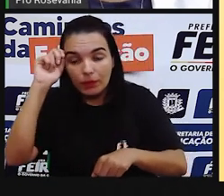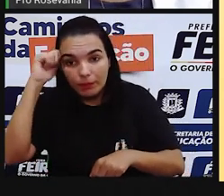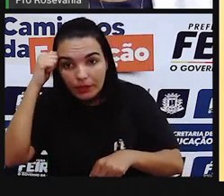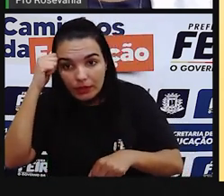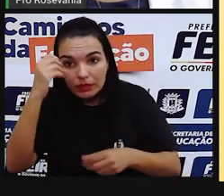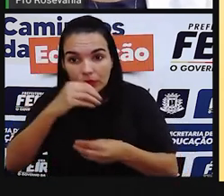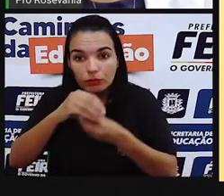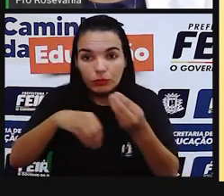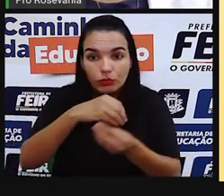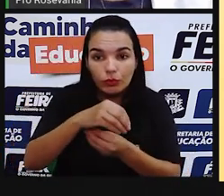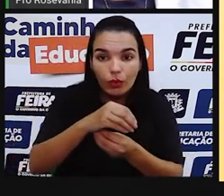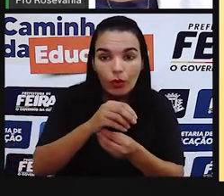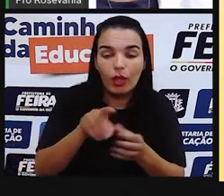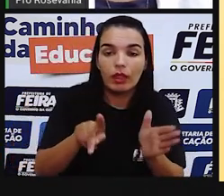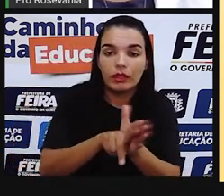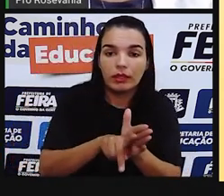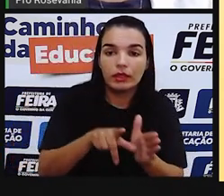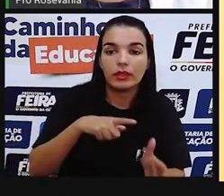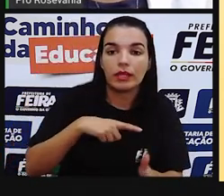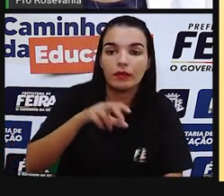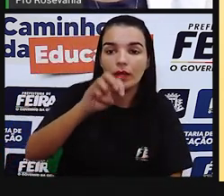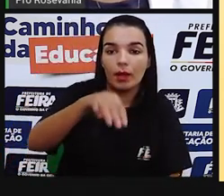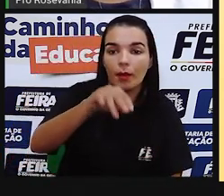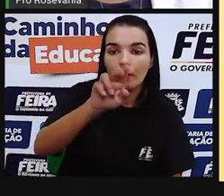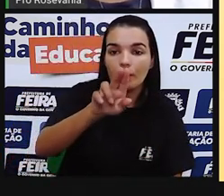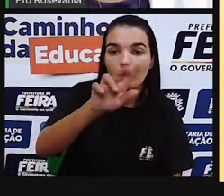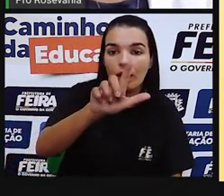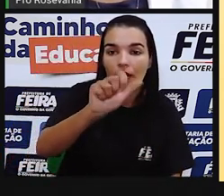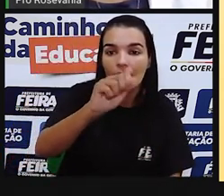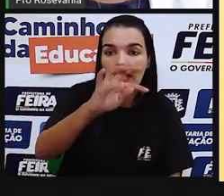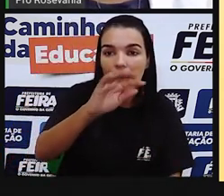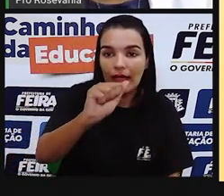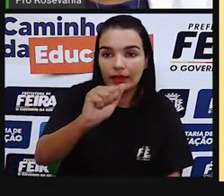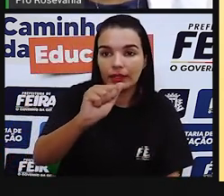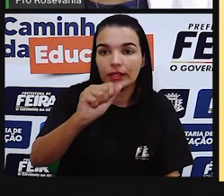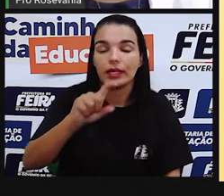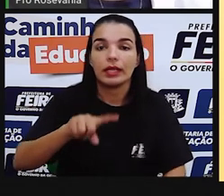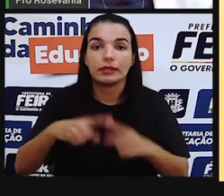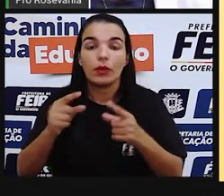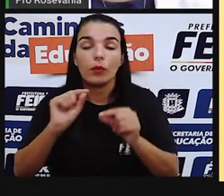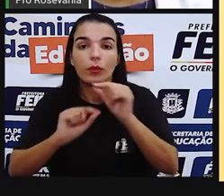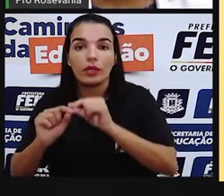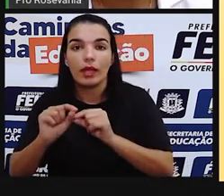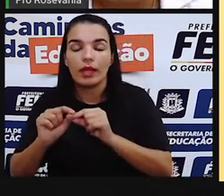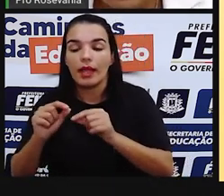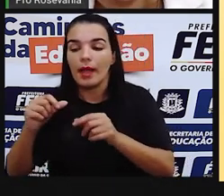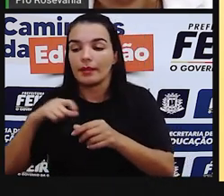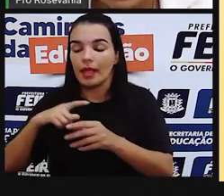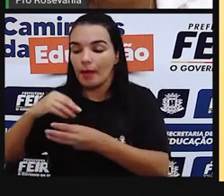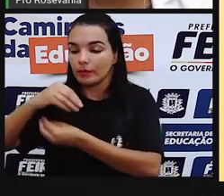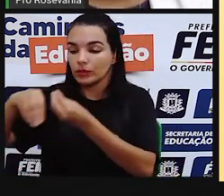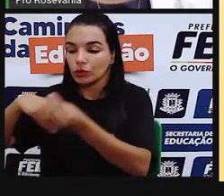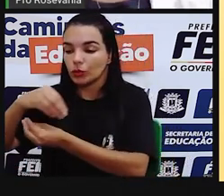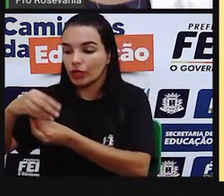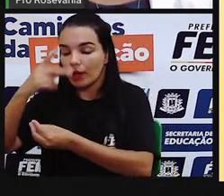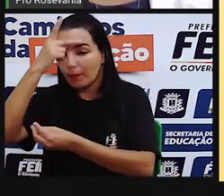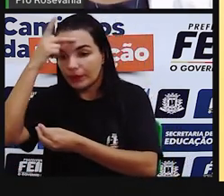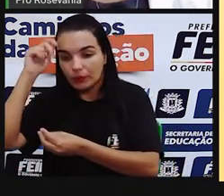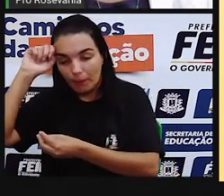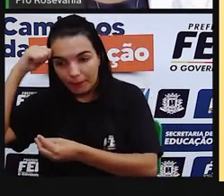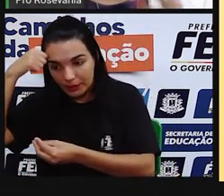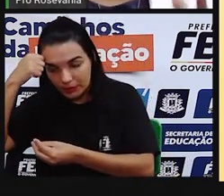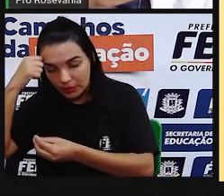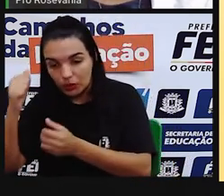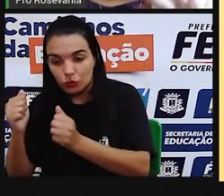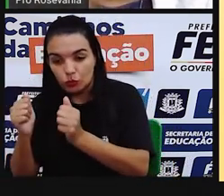e quando houve essa junção do negro com o índio formou o capulco mas você acha que parou por aí não